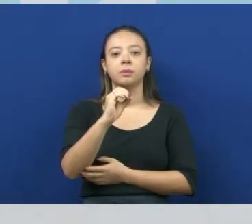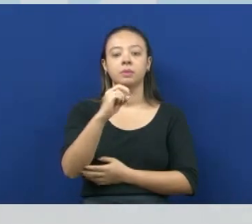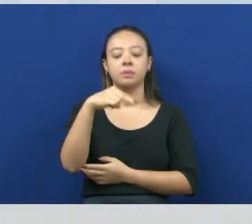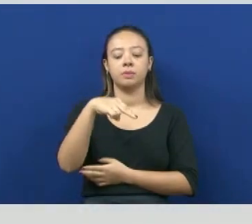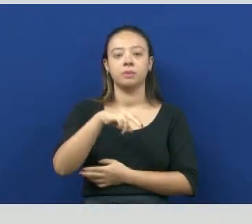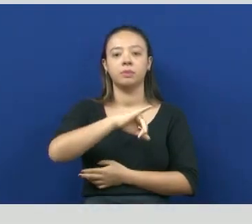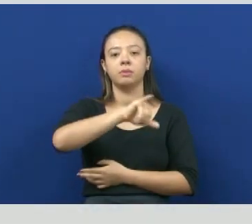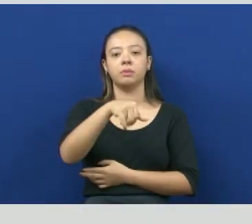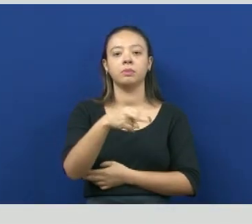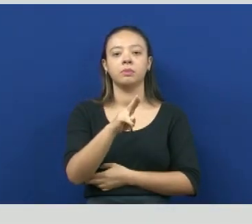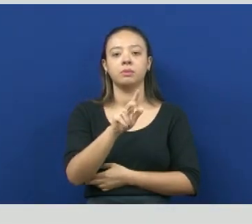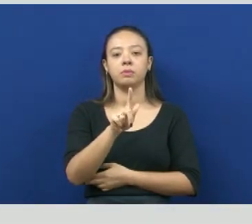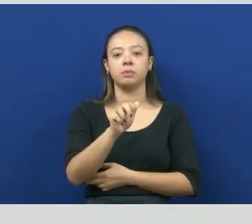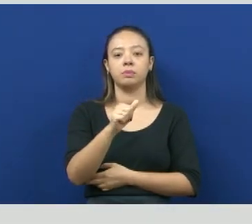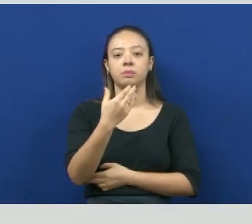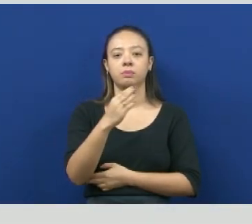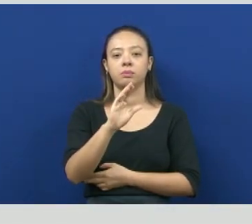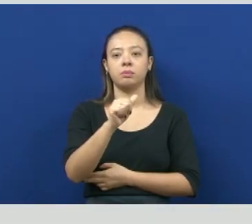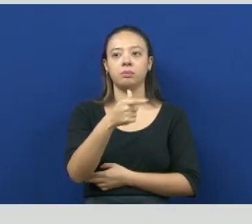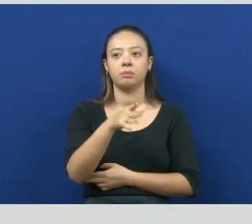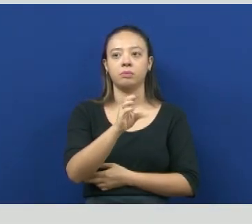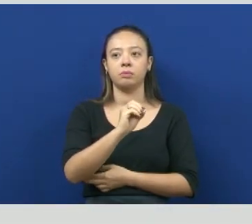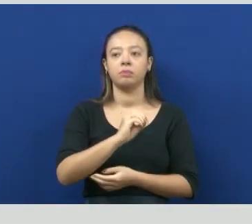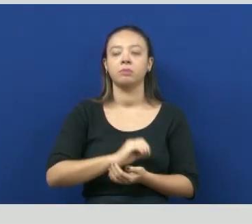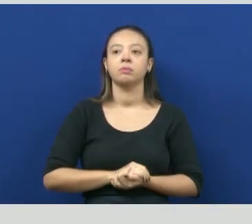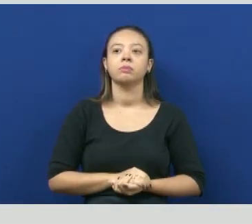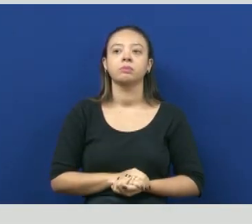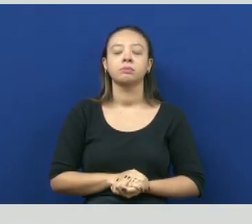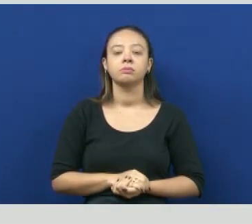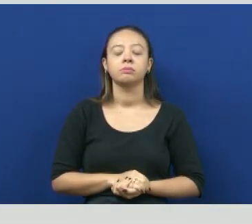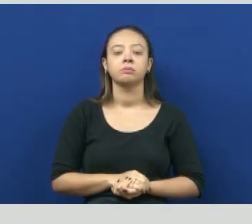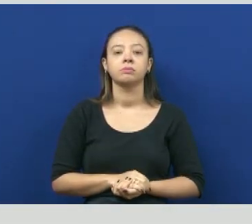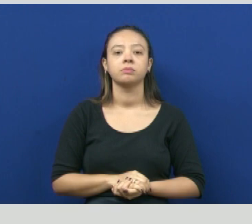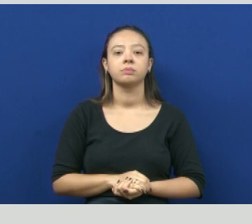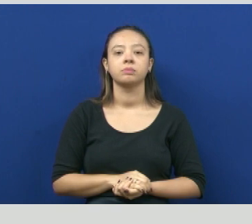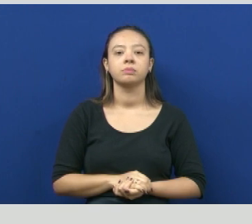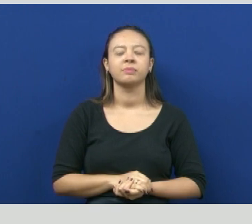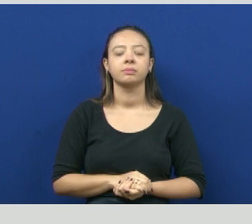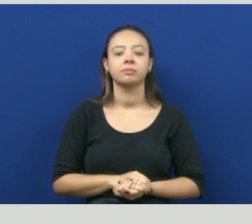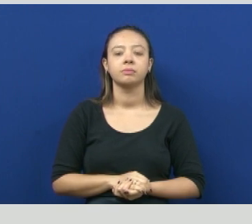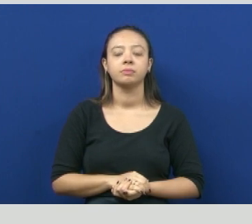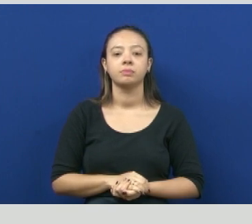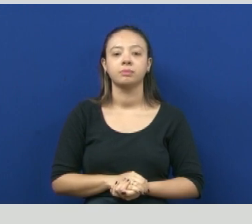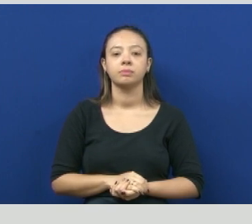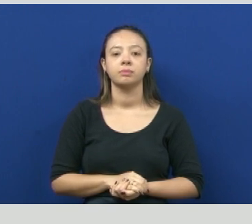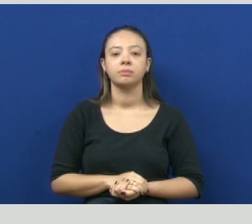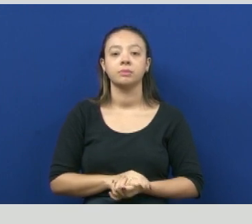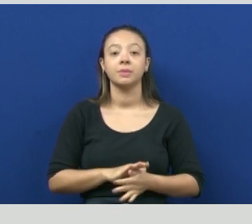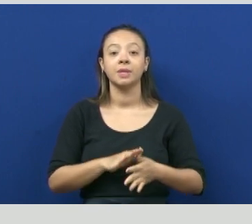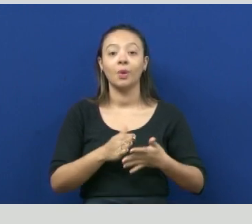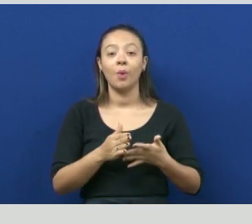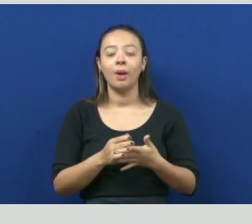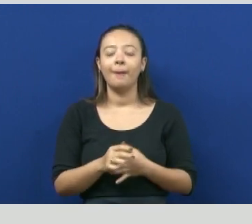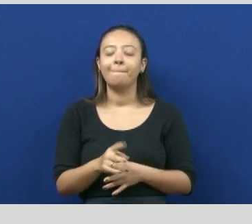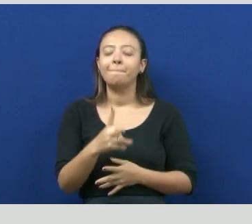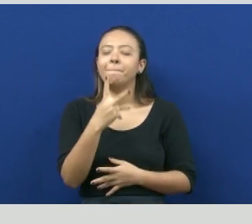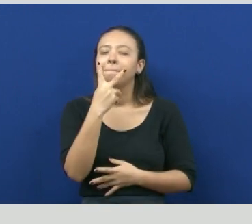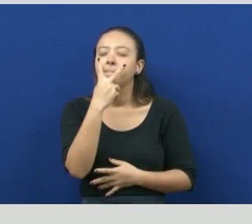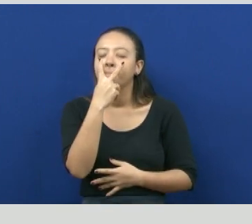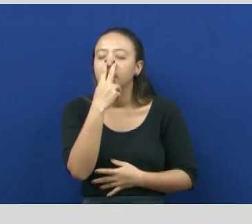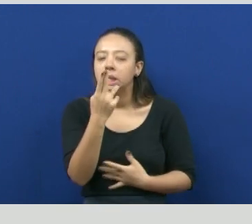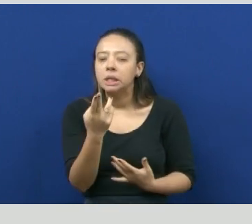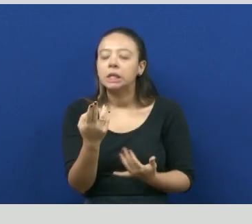tem um pouquinho de entre aspas namoro entre as bactérias.